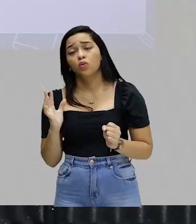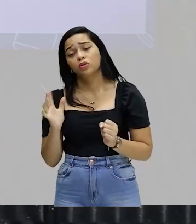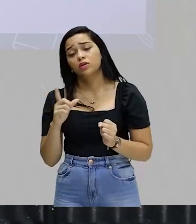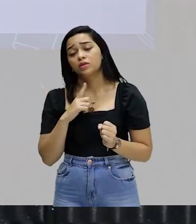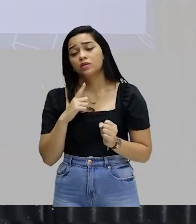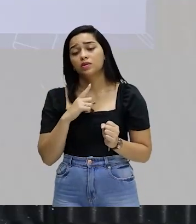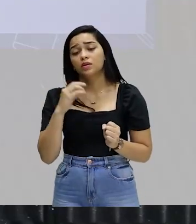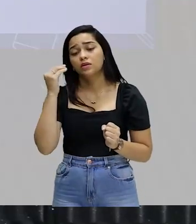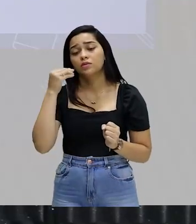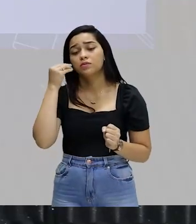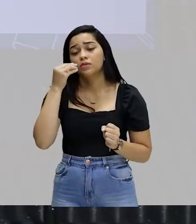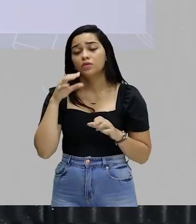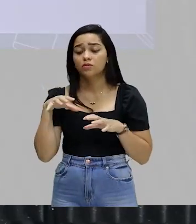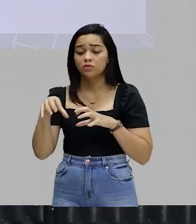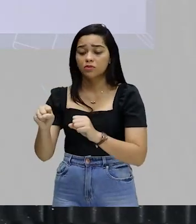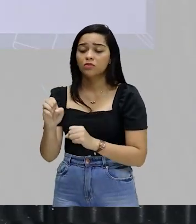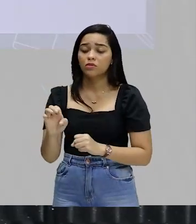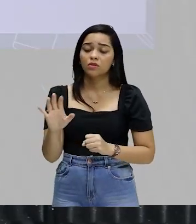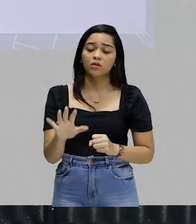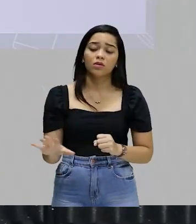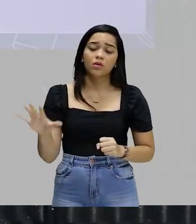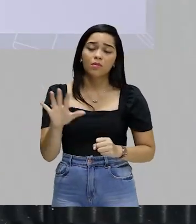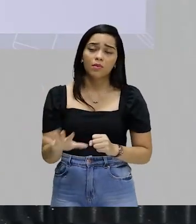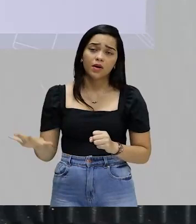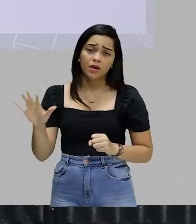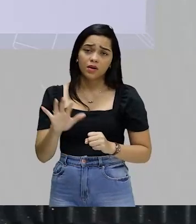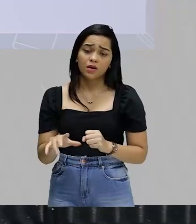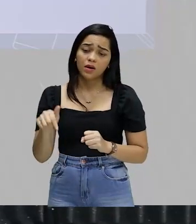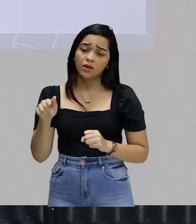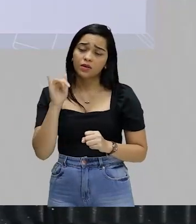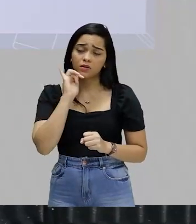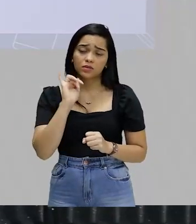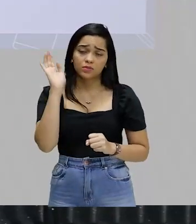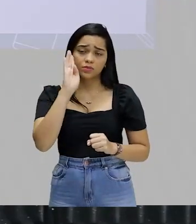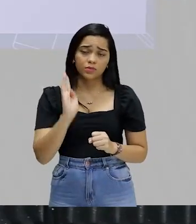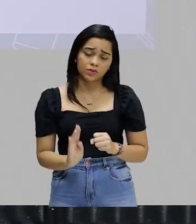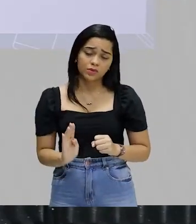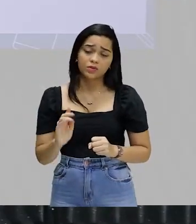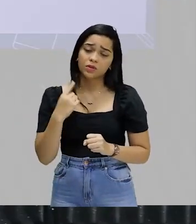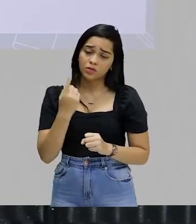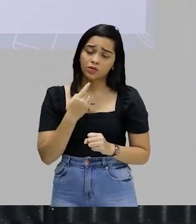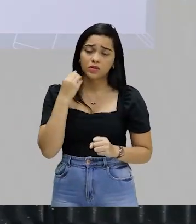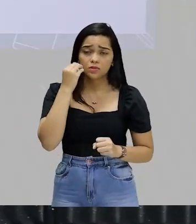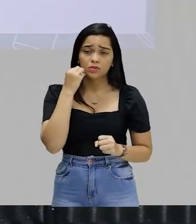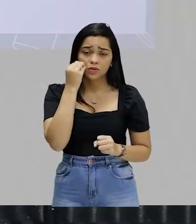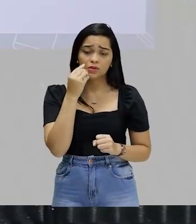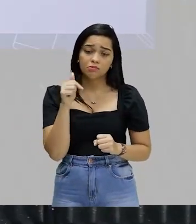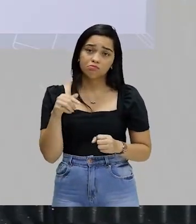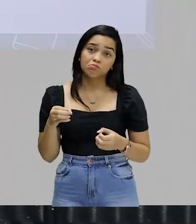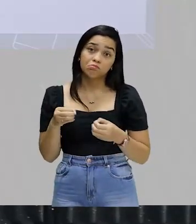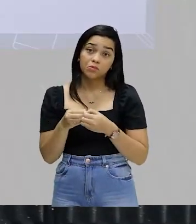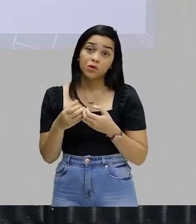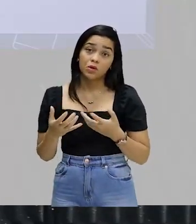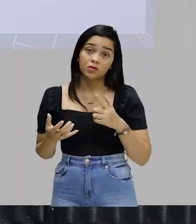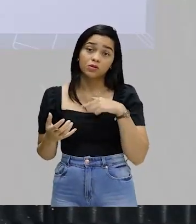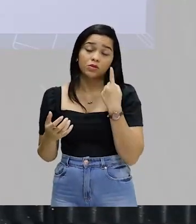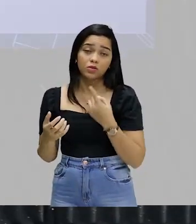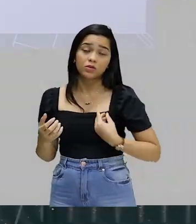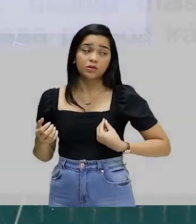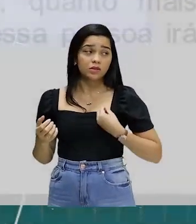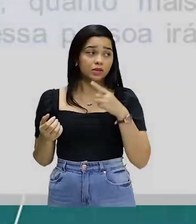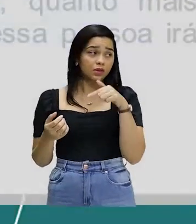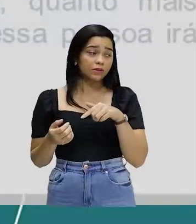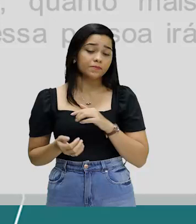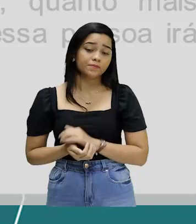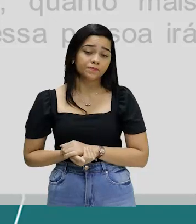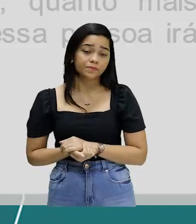tiveram passado de colonização europeia, como o caso do Brasil, que é a nossa realidade mais própria, a realidade que a gente vivencia.